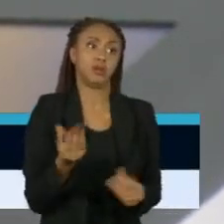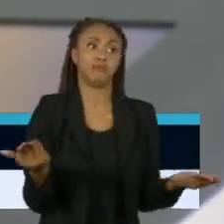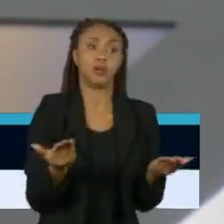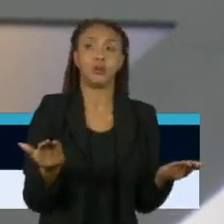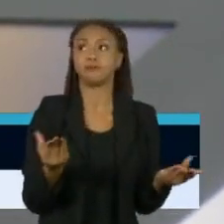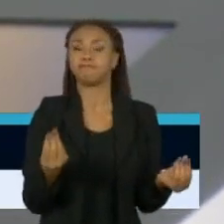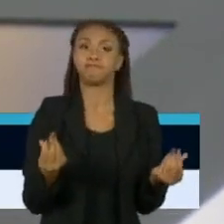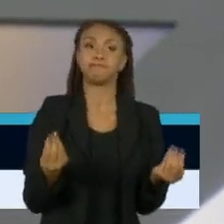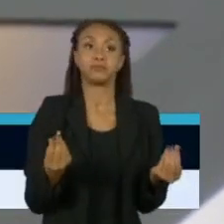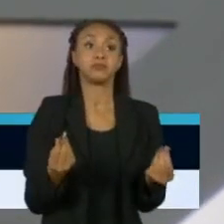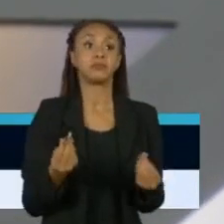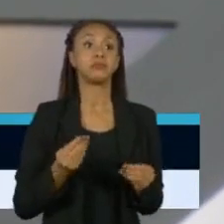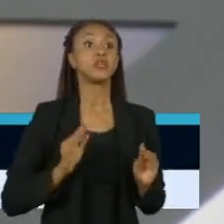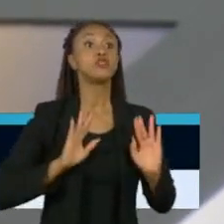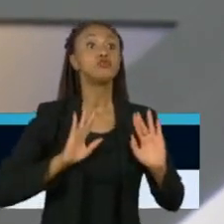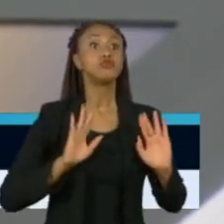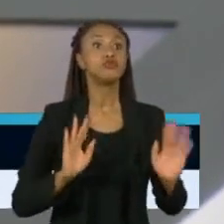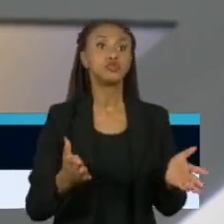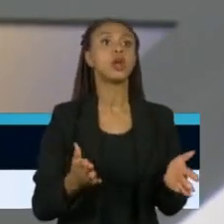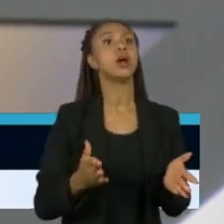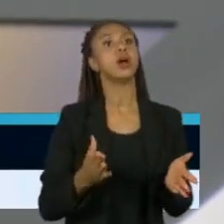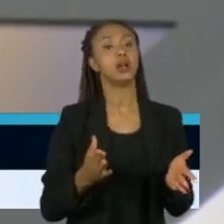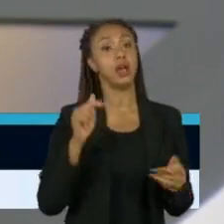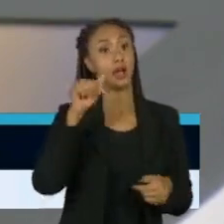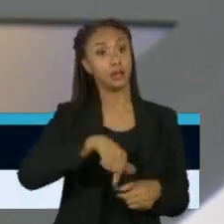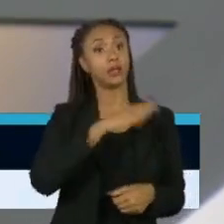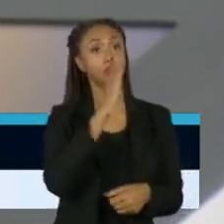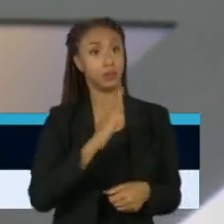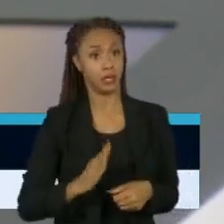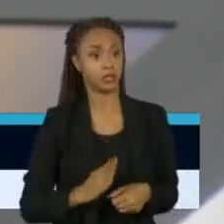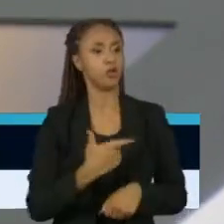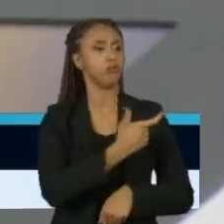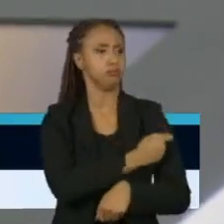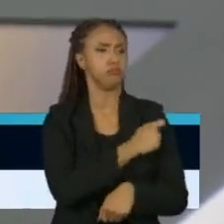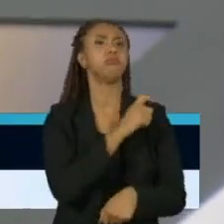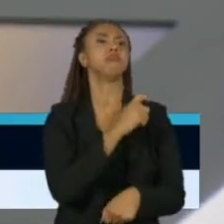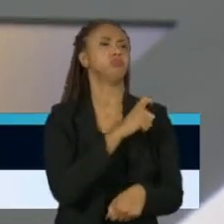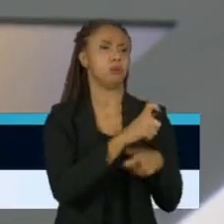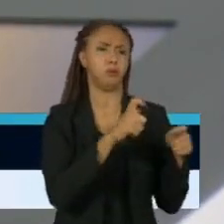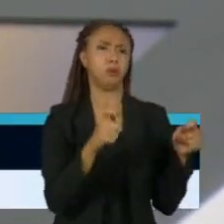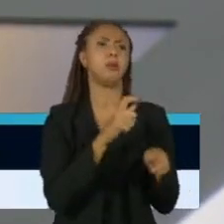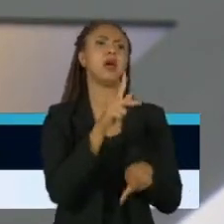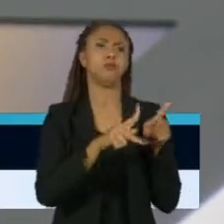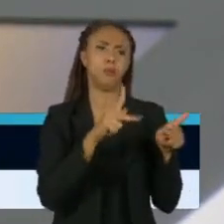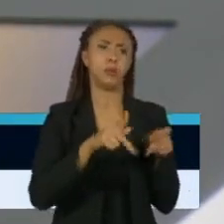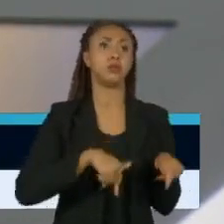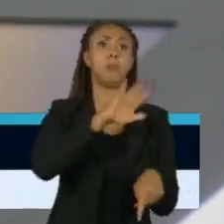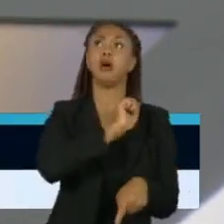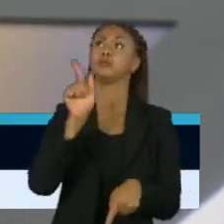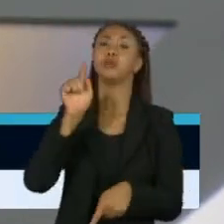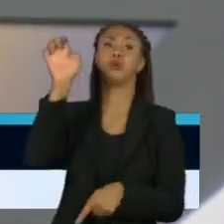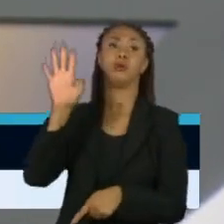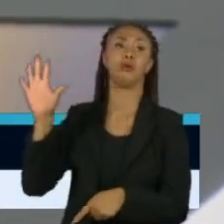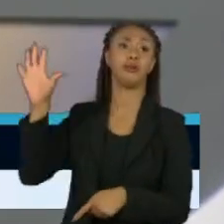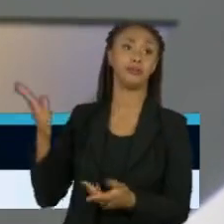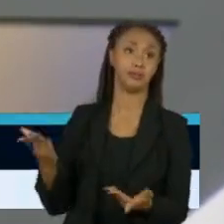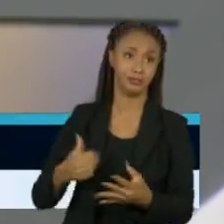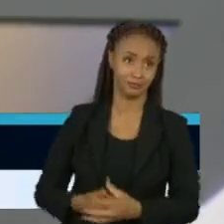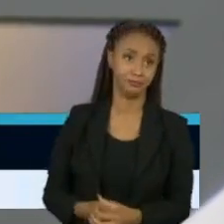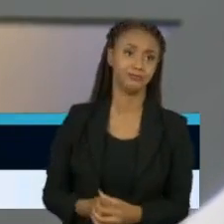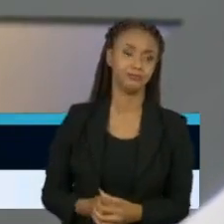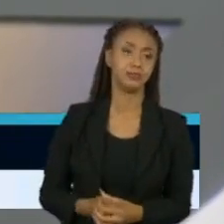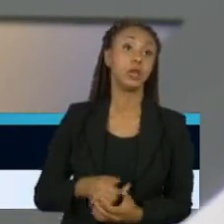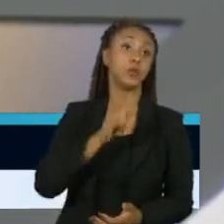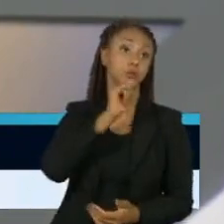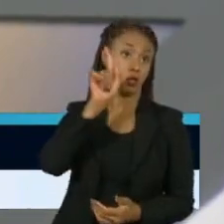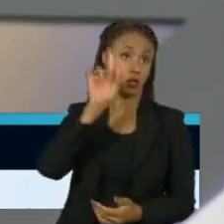Nós temos uma taxa de adesão vacinal maior do que os europeus têm. No nosso caso, quer dizer, no